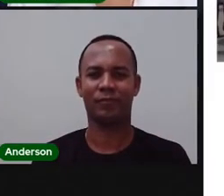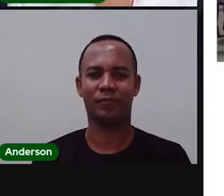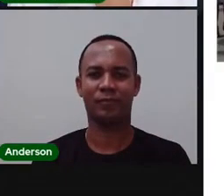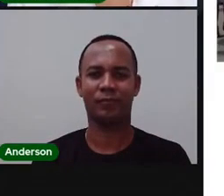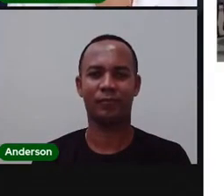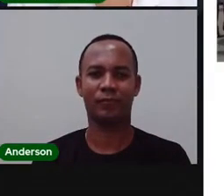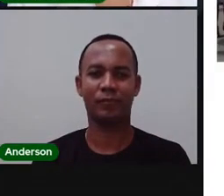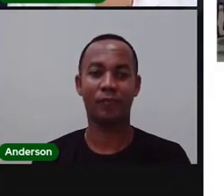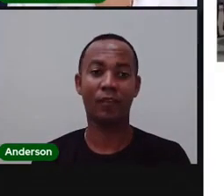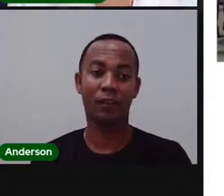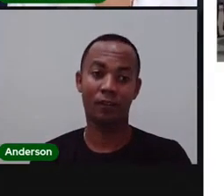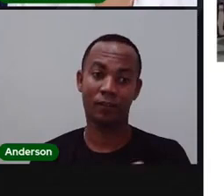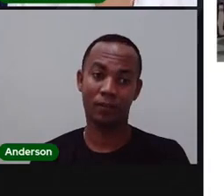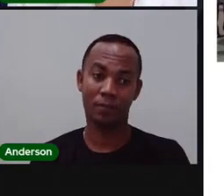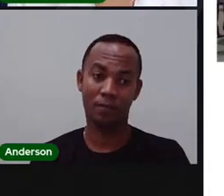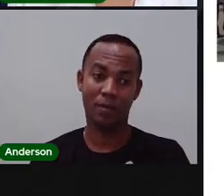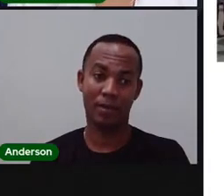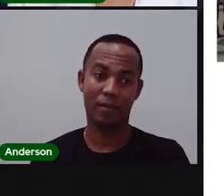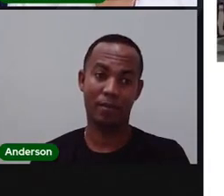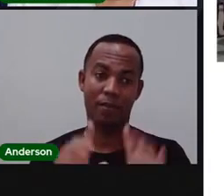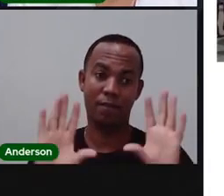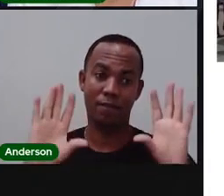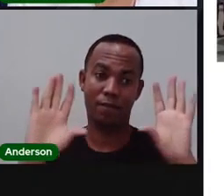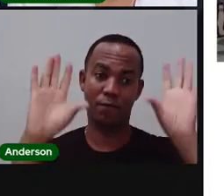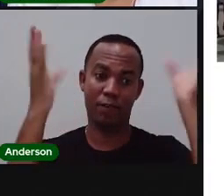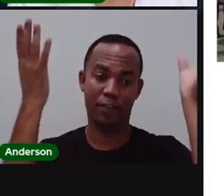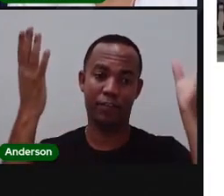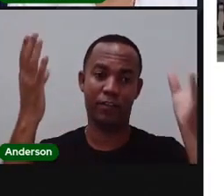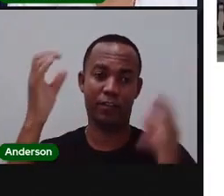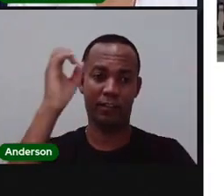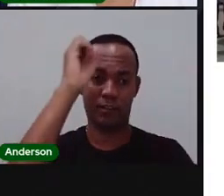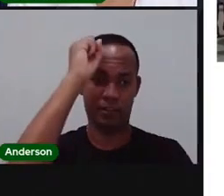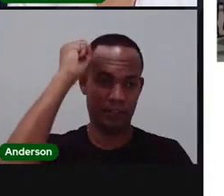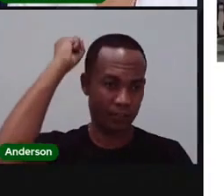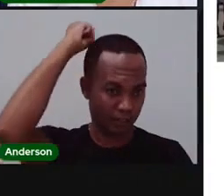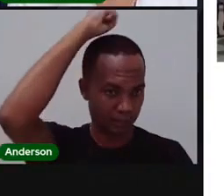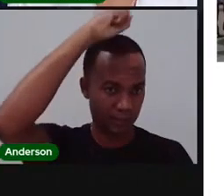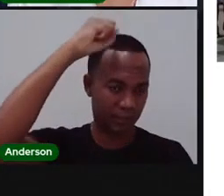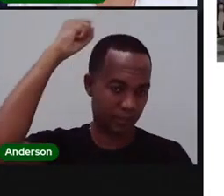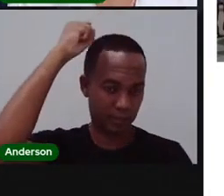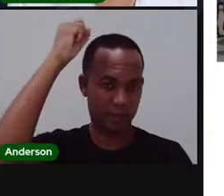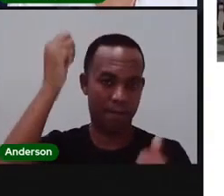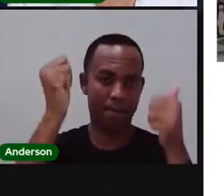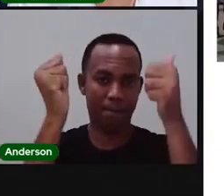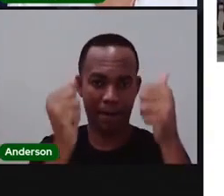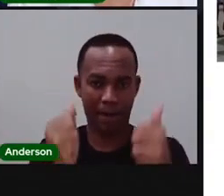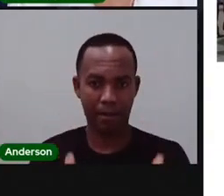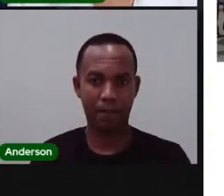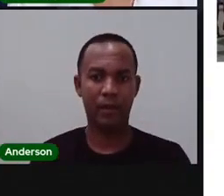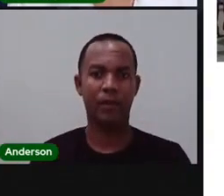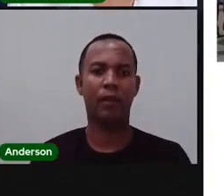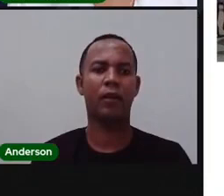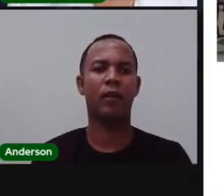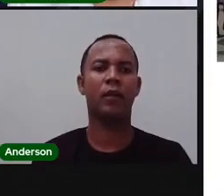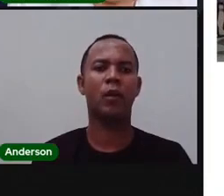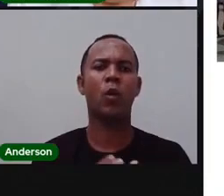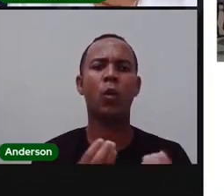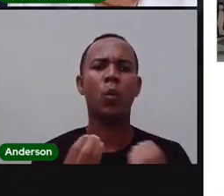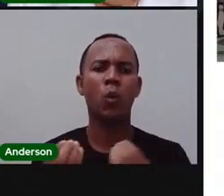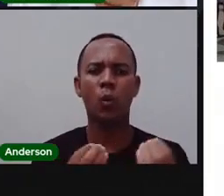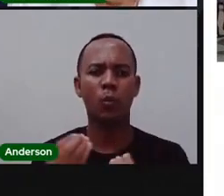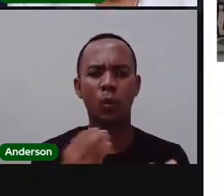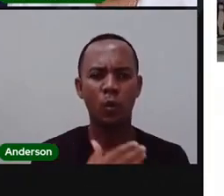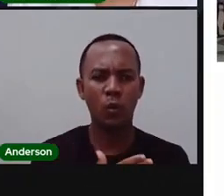Bom, festa em louvor a Santa Bárbara, né? Quando é que acontece essa festa em louvor a Santa